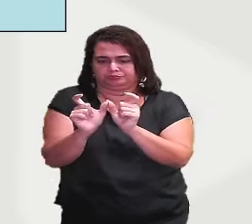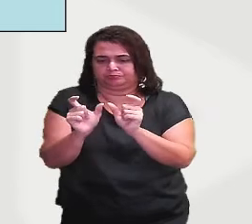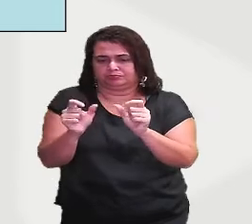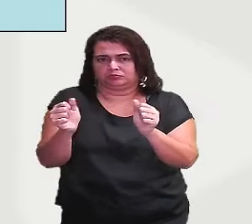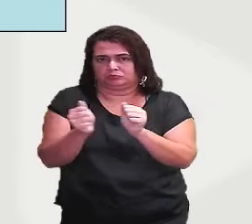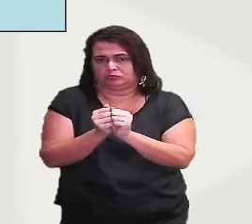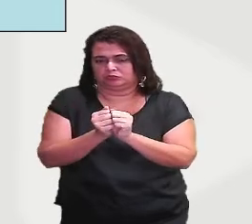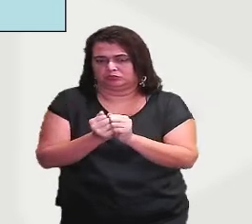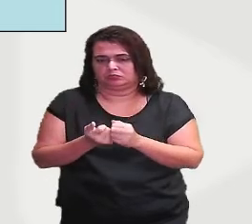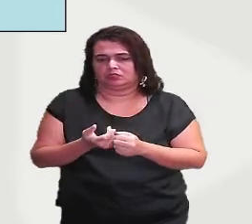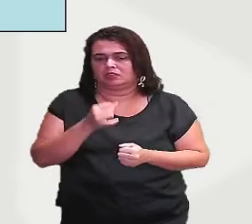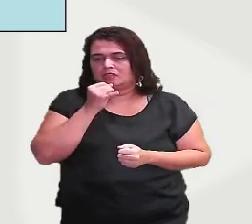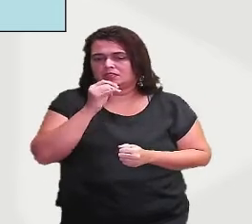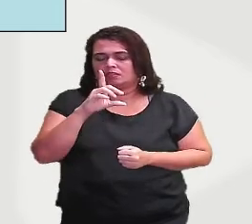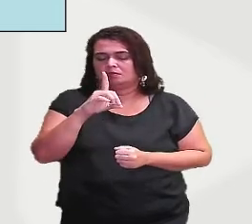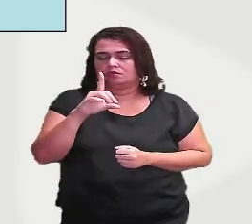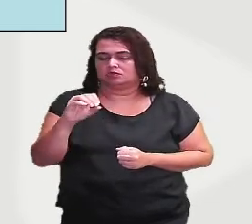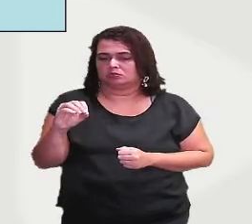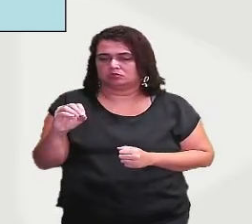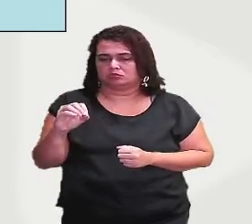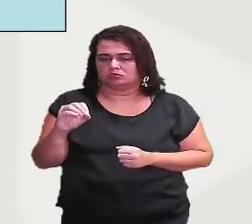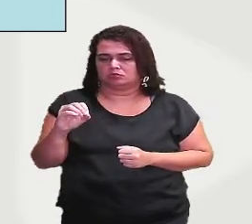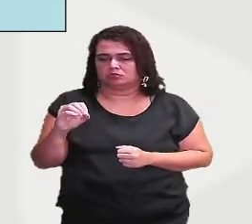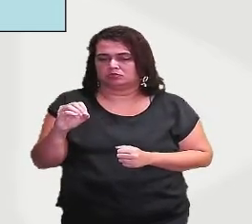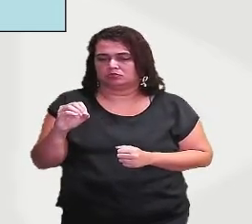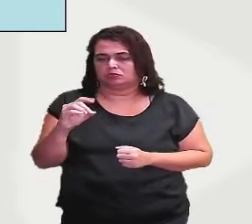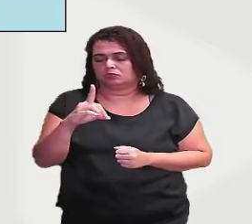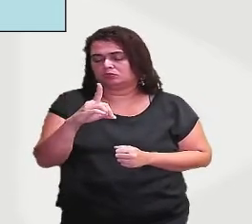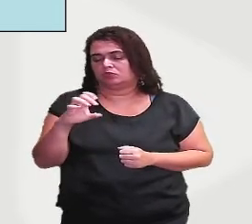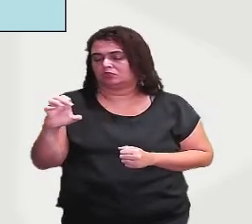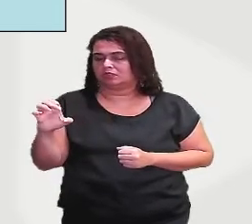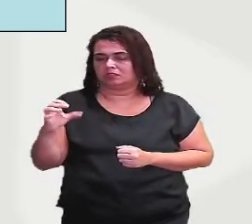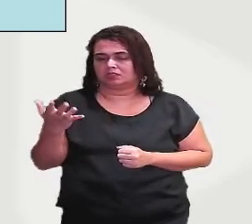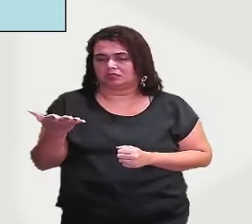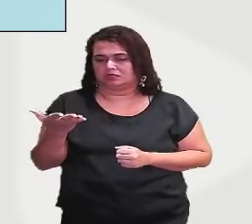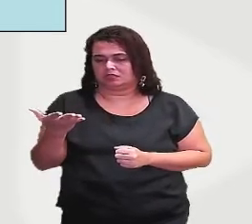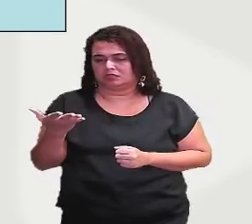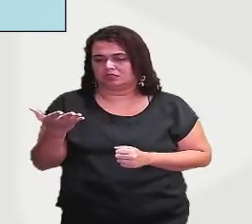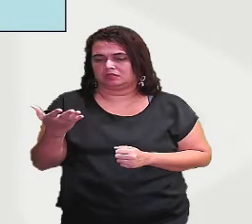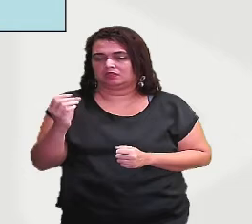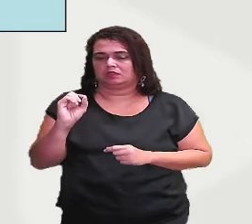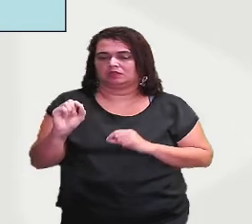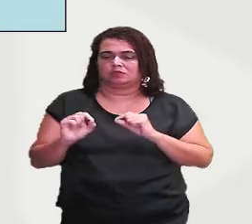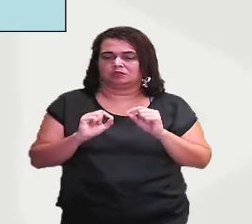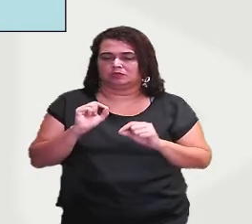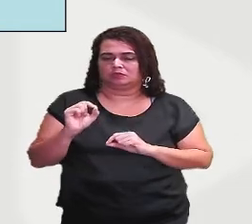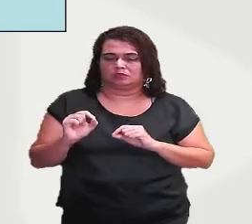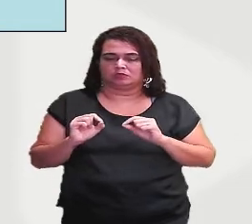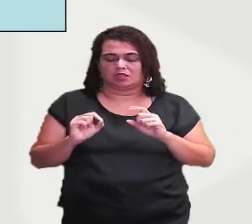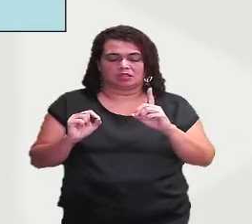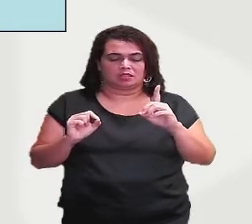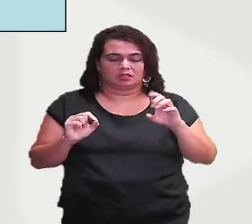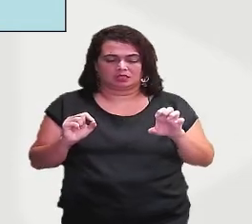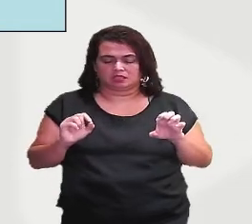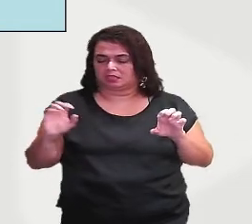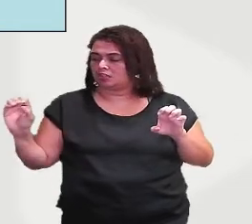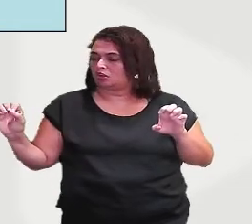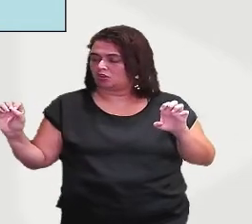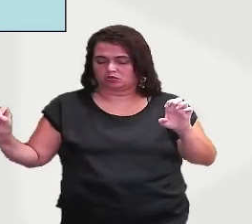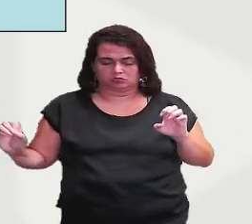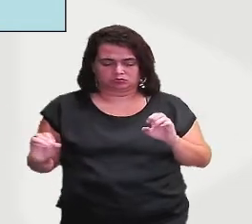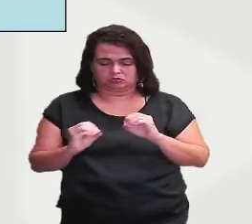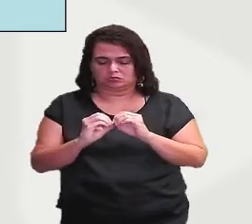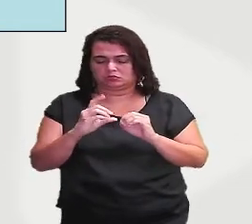por exemplo, o do, o de mais o artigo ó, o deste, o de mais o pronome este, ó, o pelo,